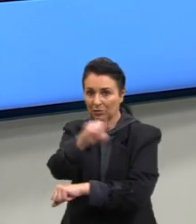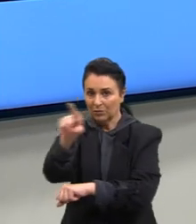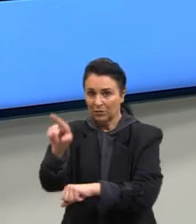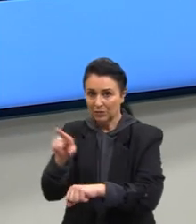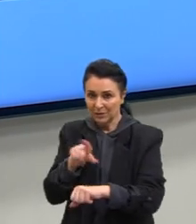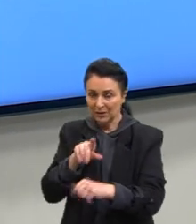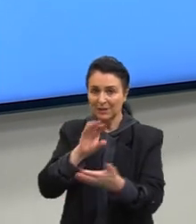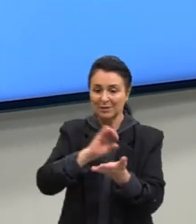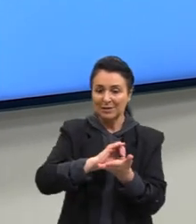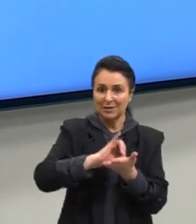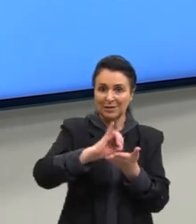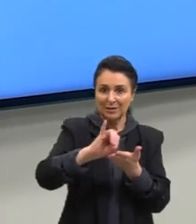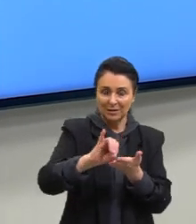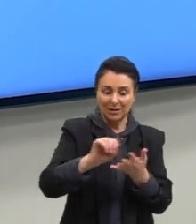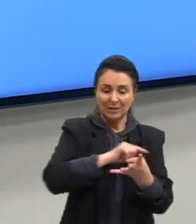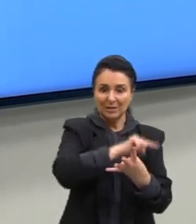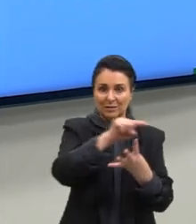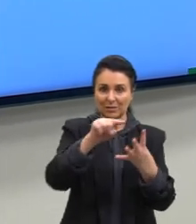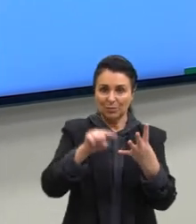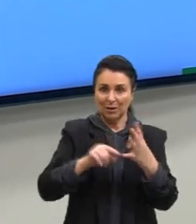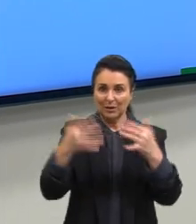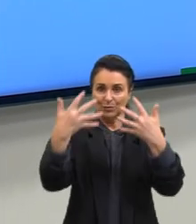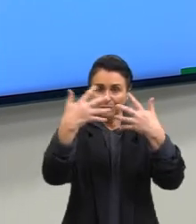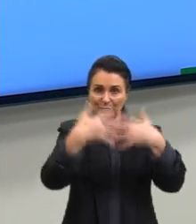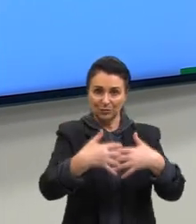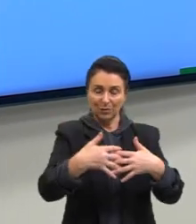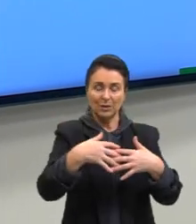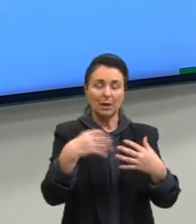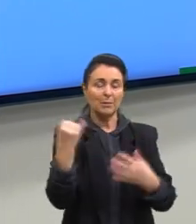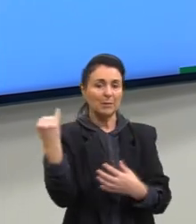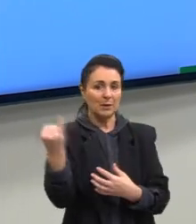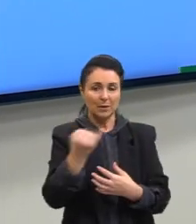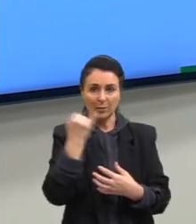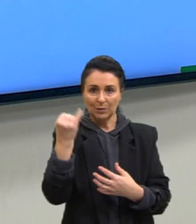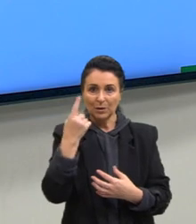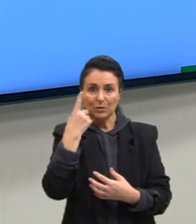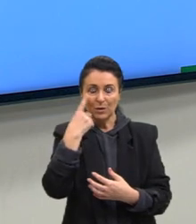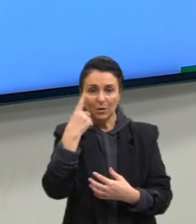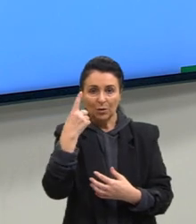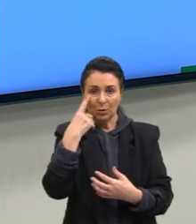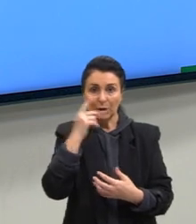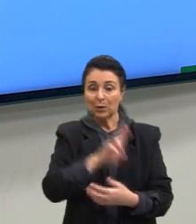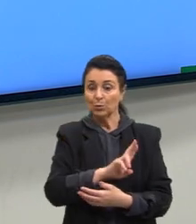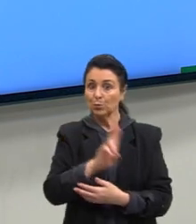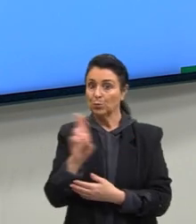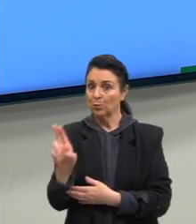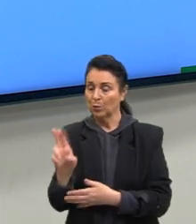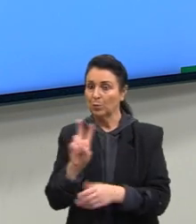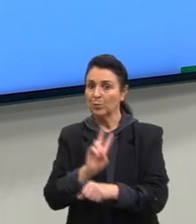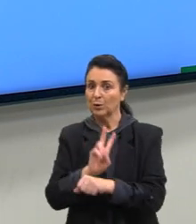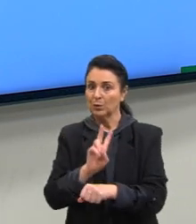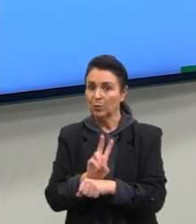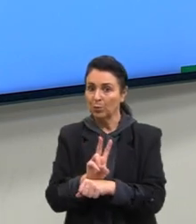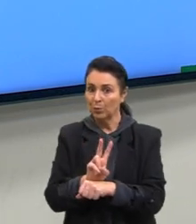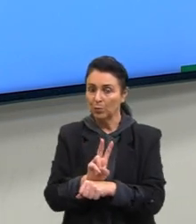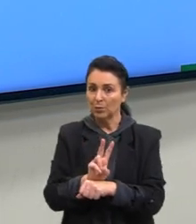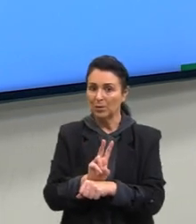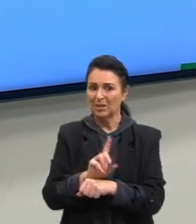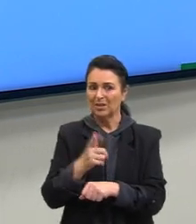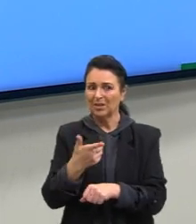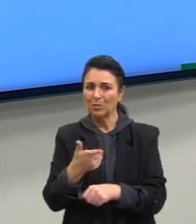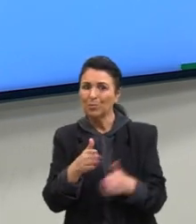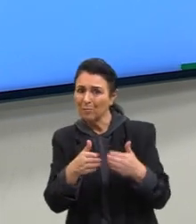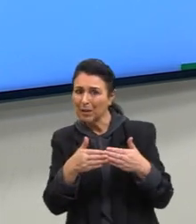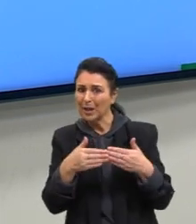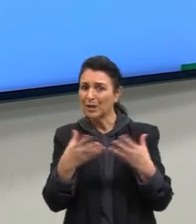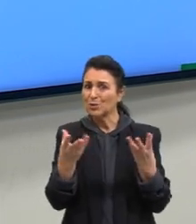inorgânicas, nas quatro funções inorgânicas. É super importante também dar uma olhadinha nas nomenclaturas, apesar de não ser muito cobrado no Enem,